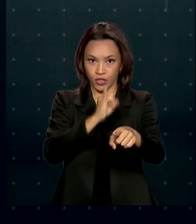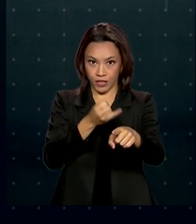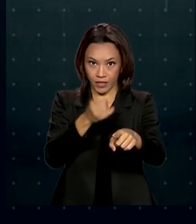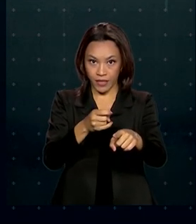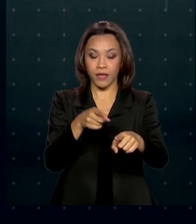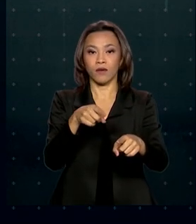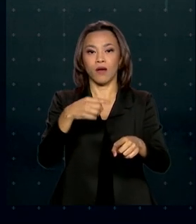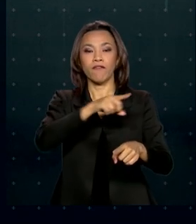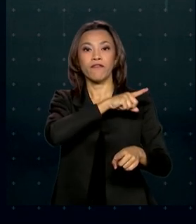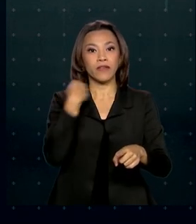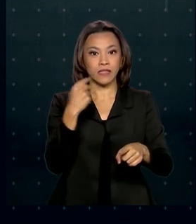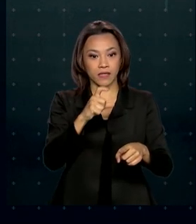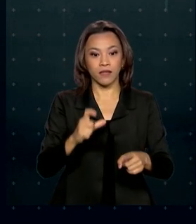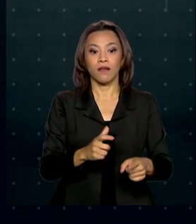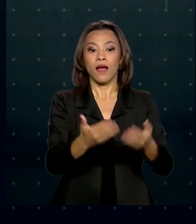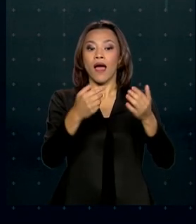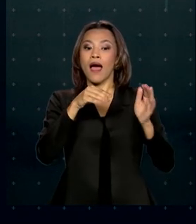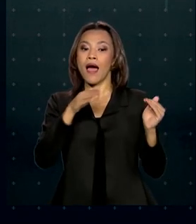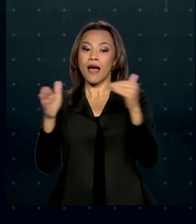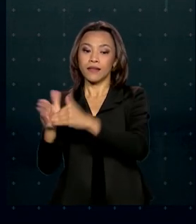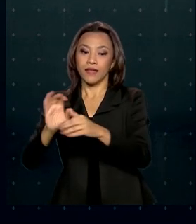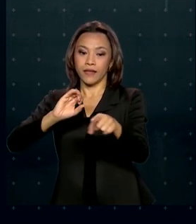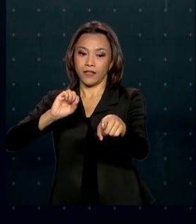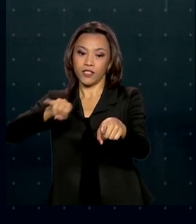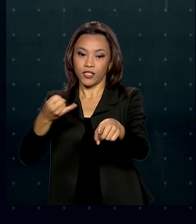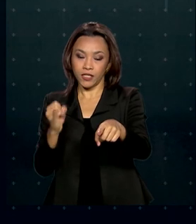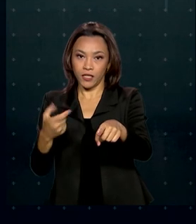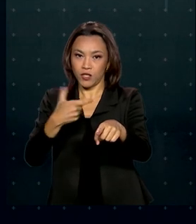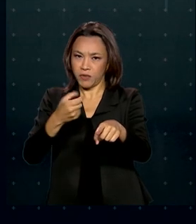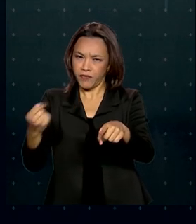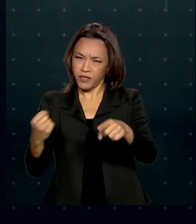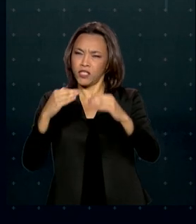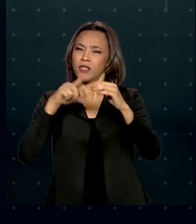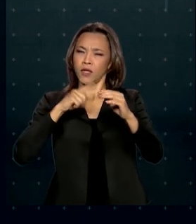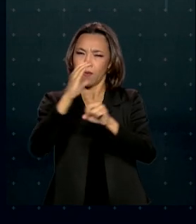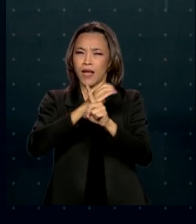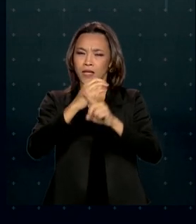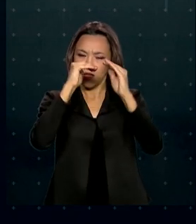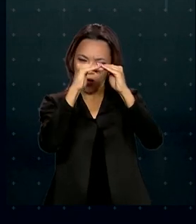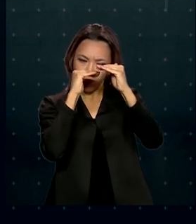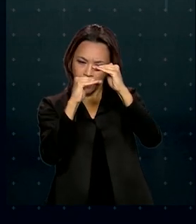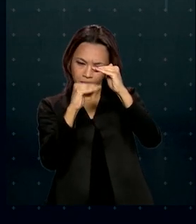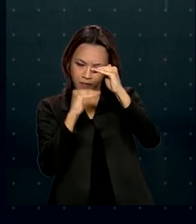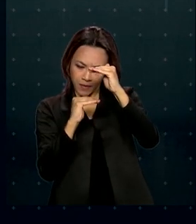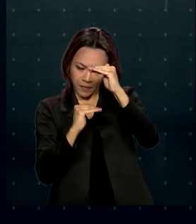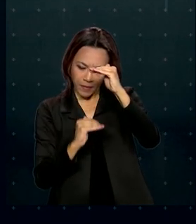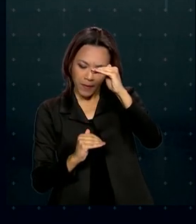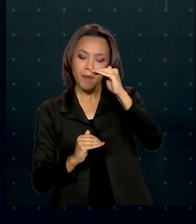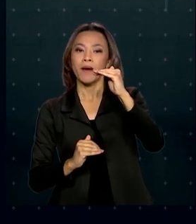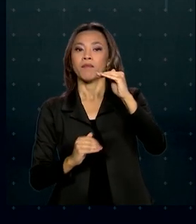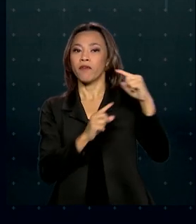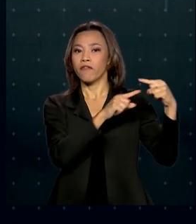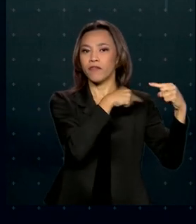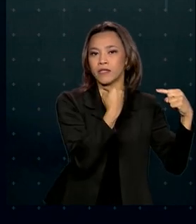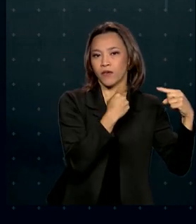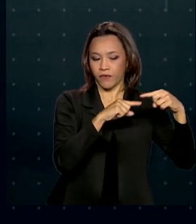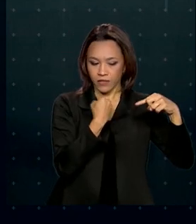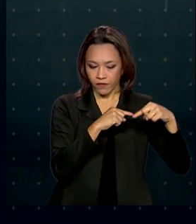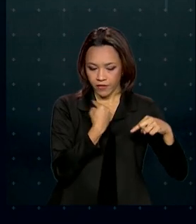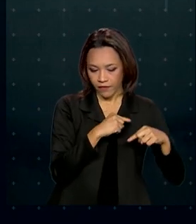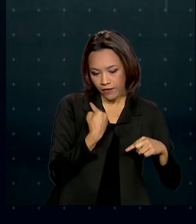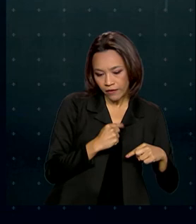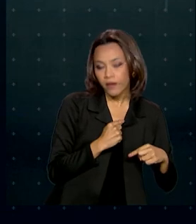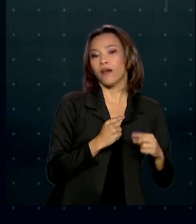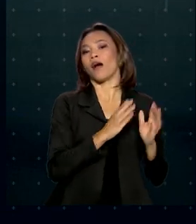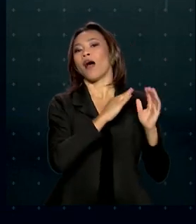passa a valer até janeiro de 2021. Assim, sucessivamente, até a habilitação vencida de 1º